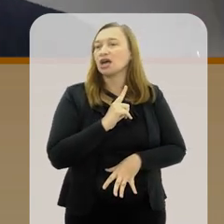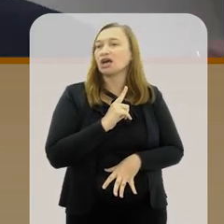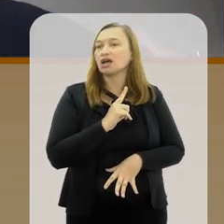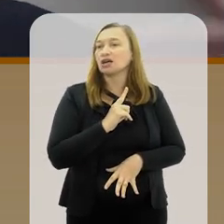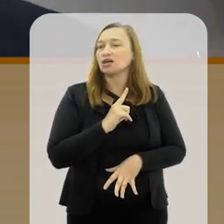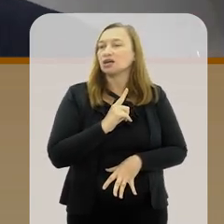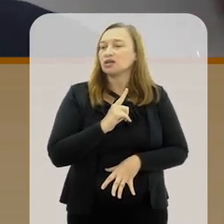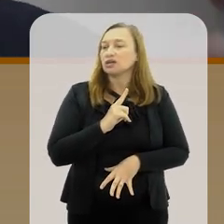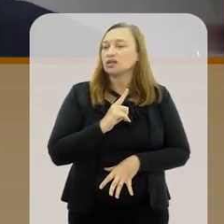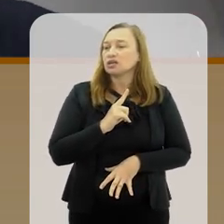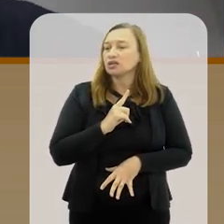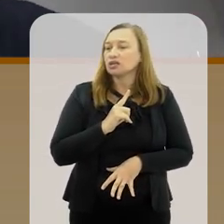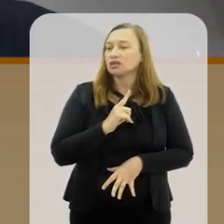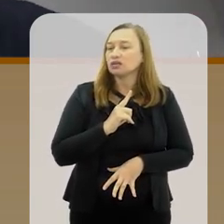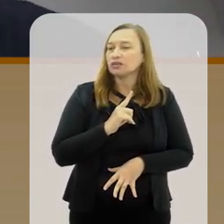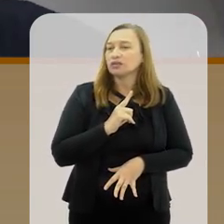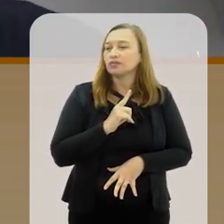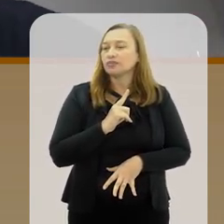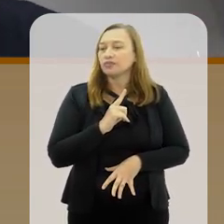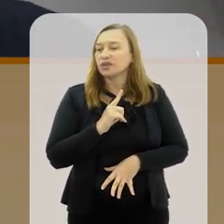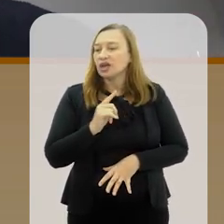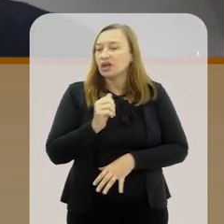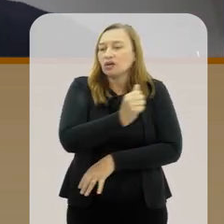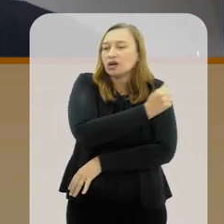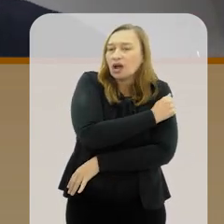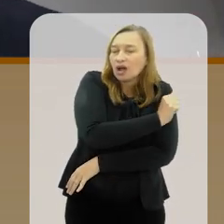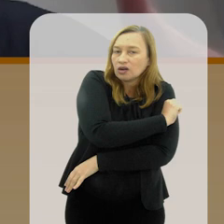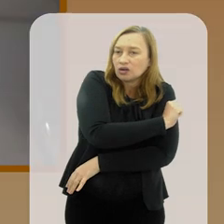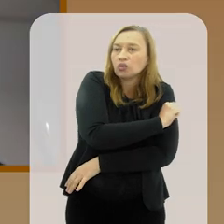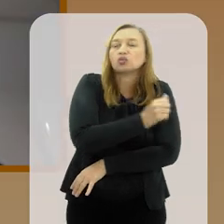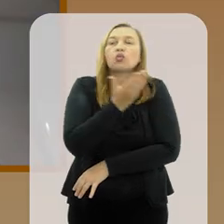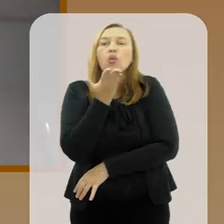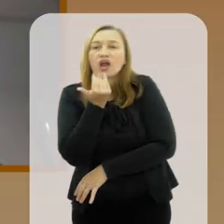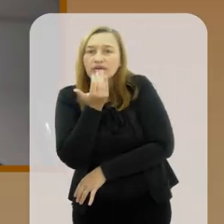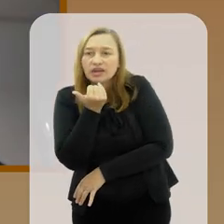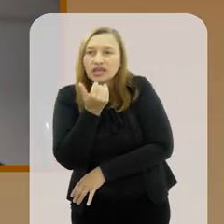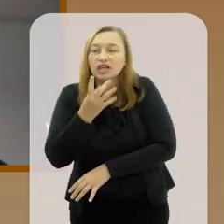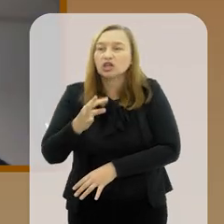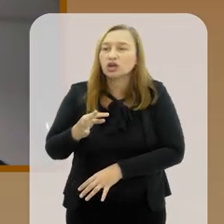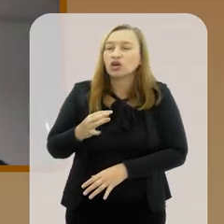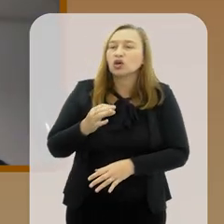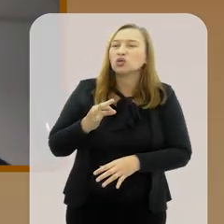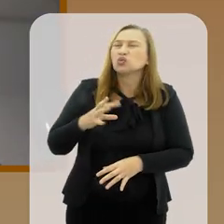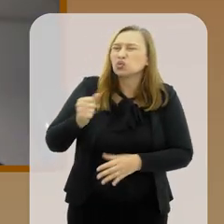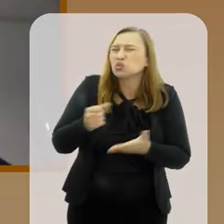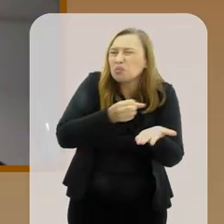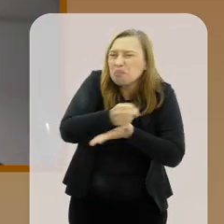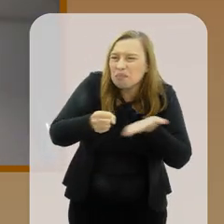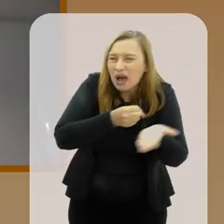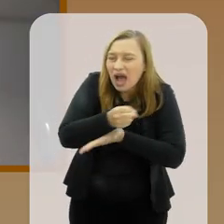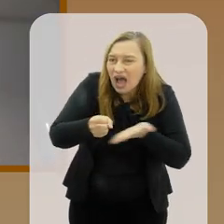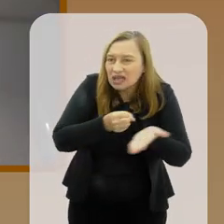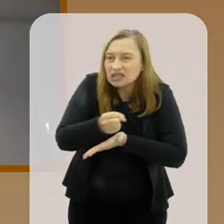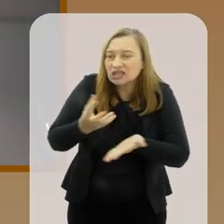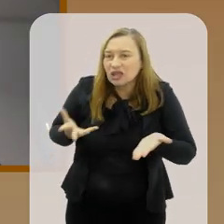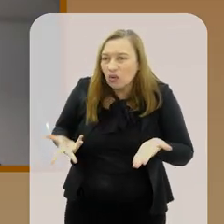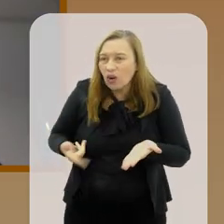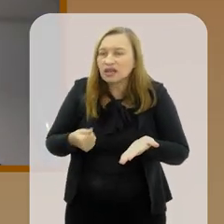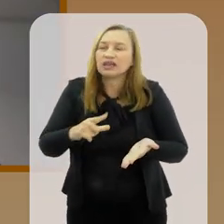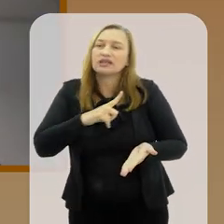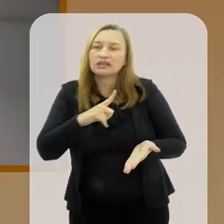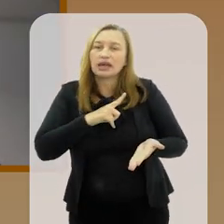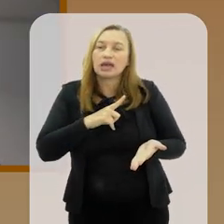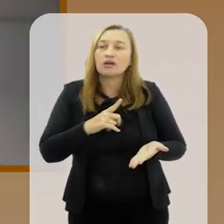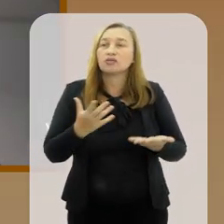condições disciplinares e que os alunos estejam bem alimentados. Todas essas coisas básicas no Brasil precisariam estar indo. Não tem uma